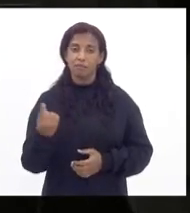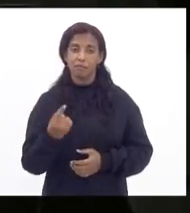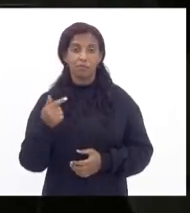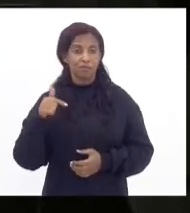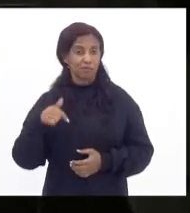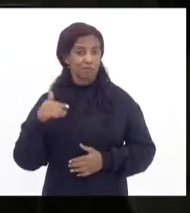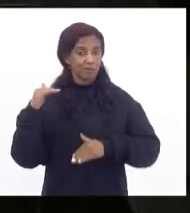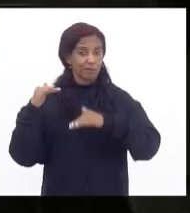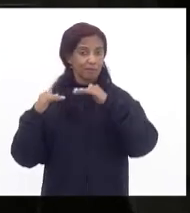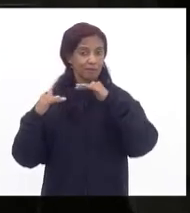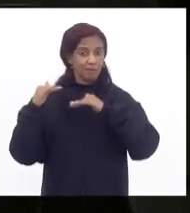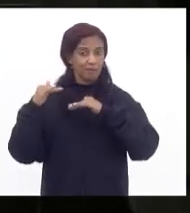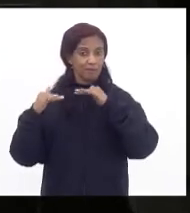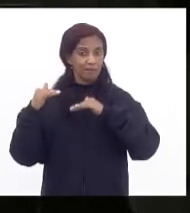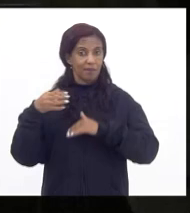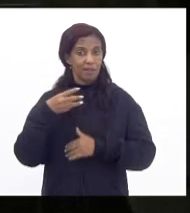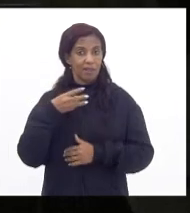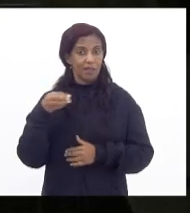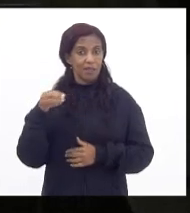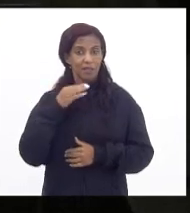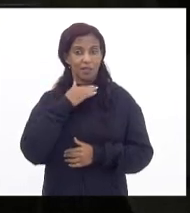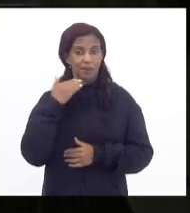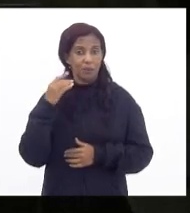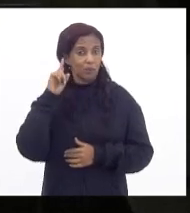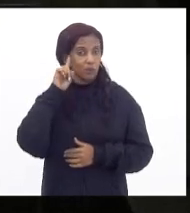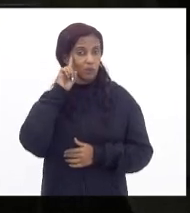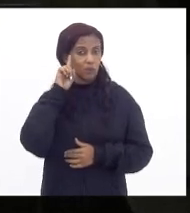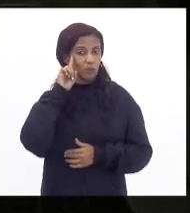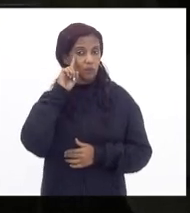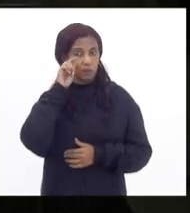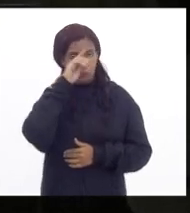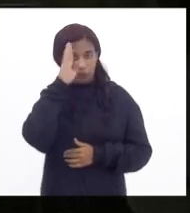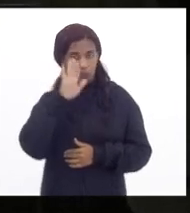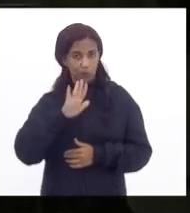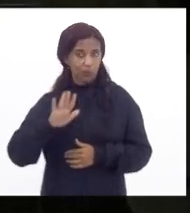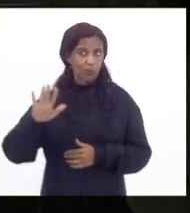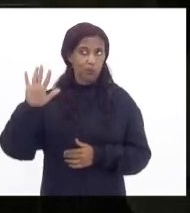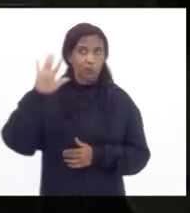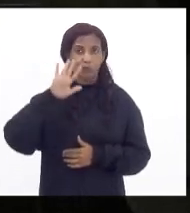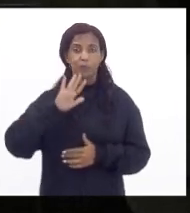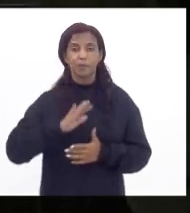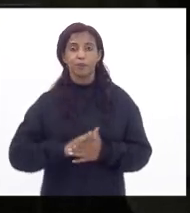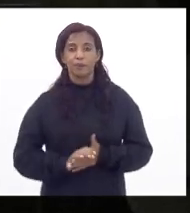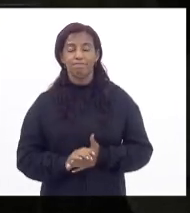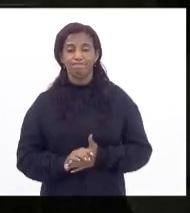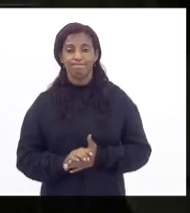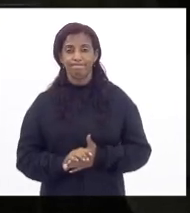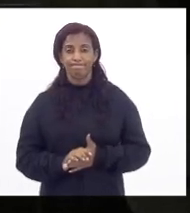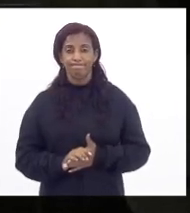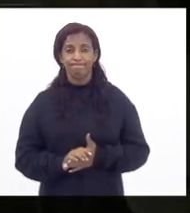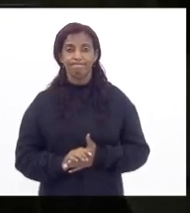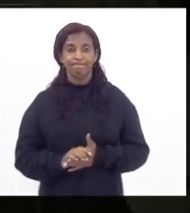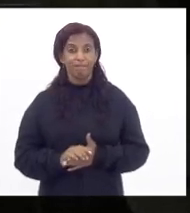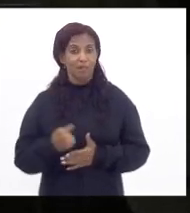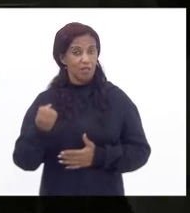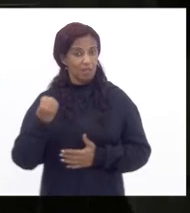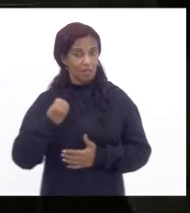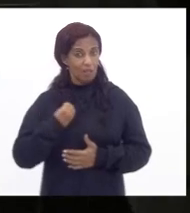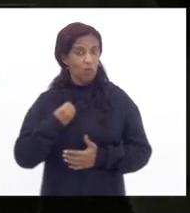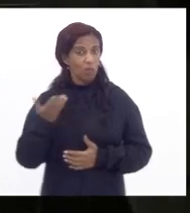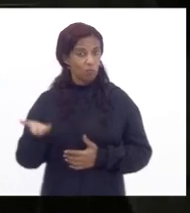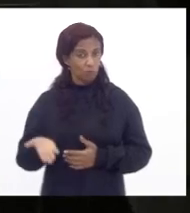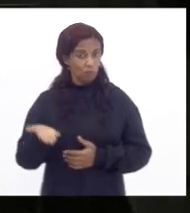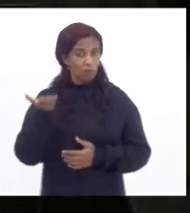patamar de 300 mortes por dia no Brasil é um patamar significativo